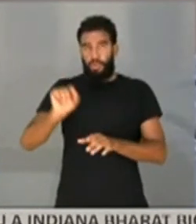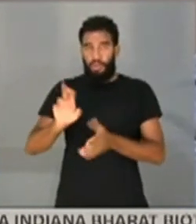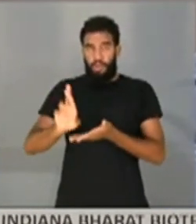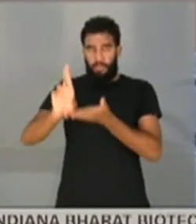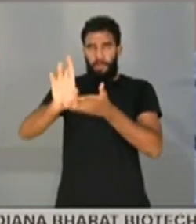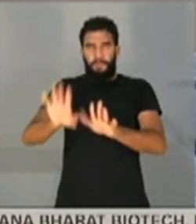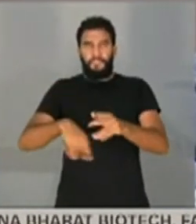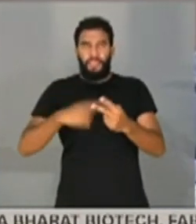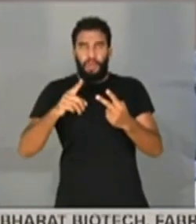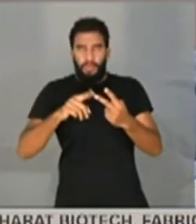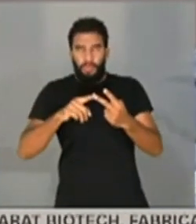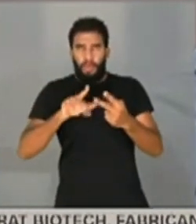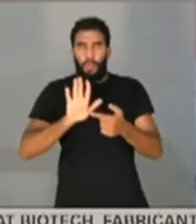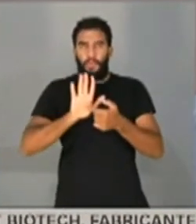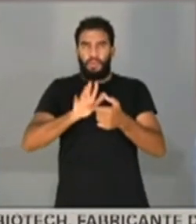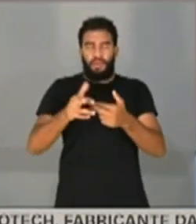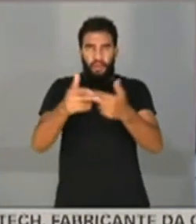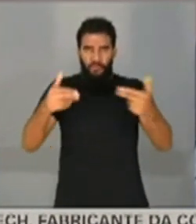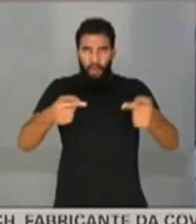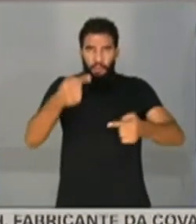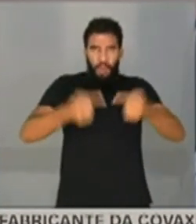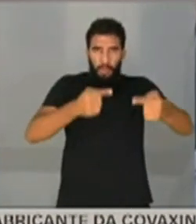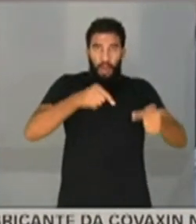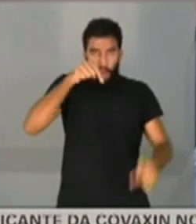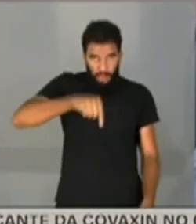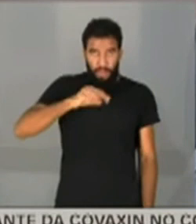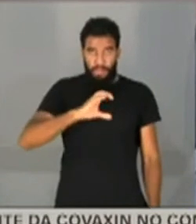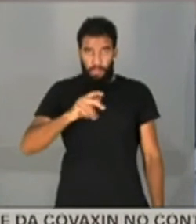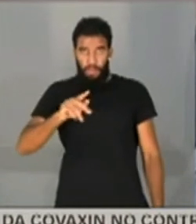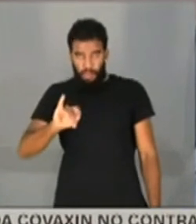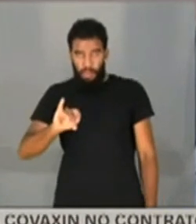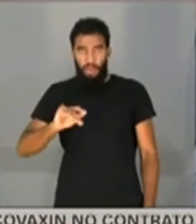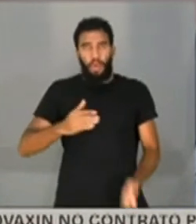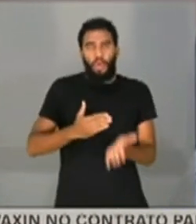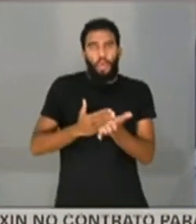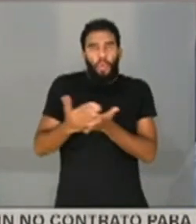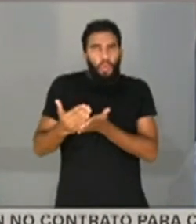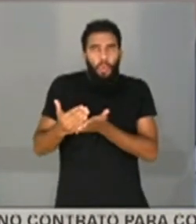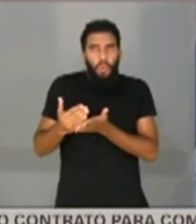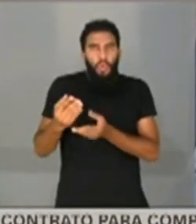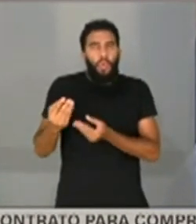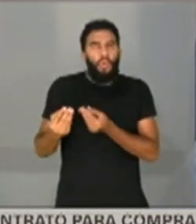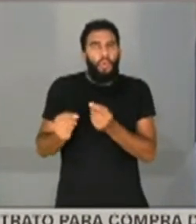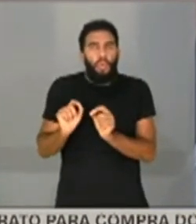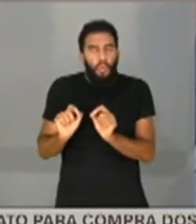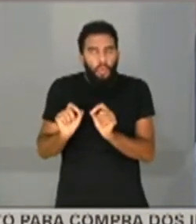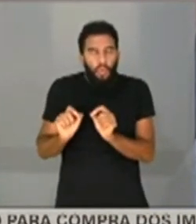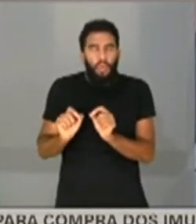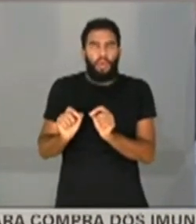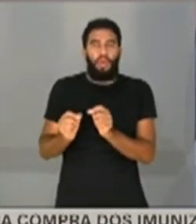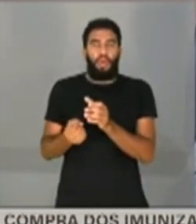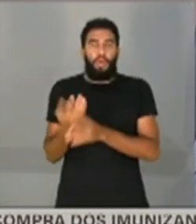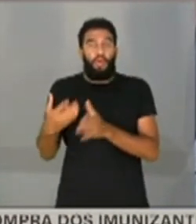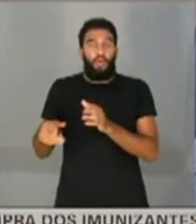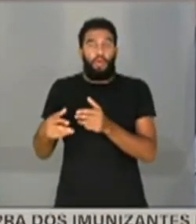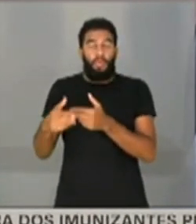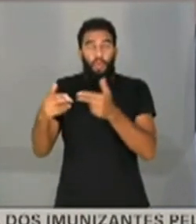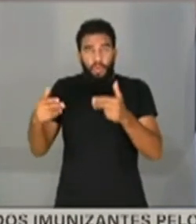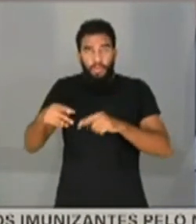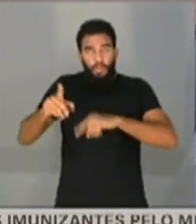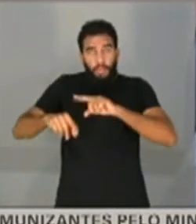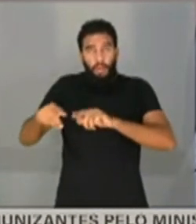demonstrarei que muita coisa debatida no âmbito dessa CPI teve origem produzida em materiais da CGU,